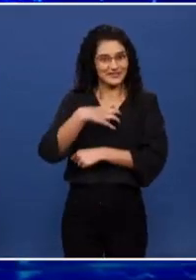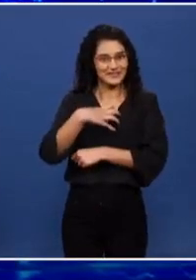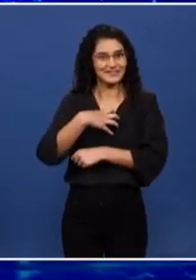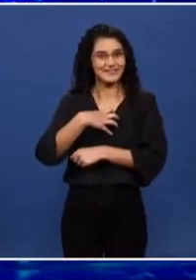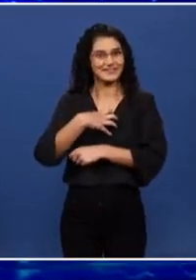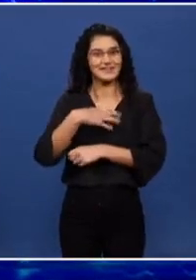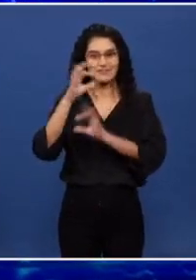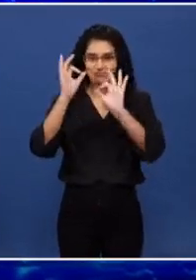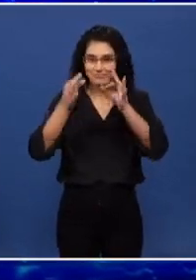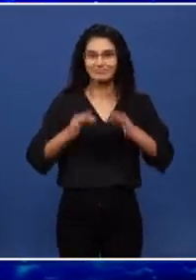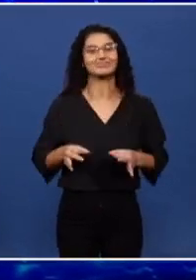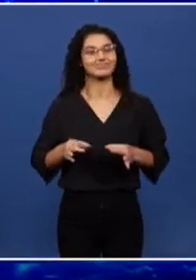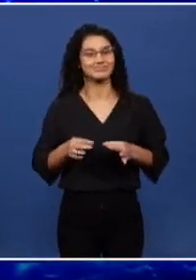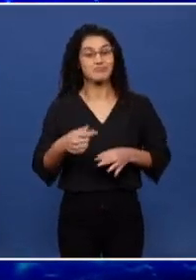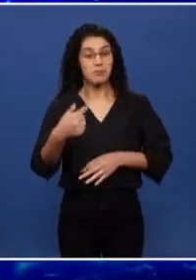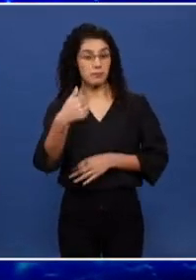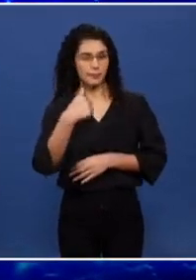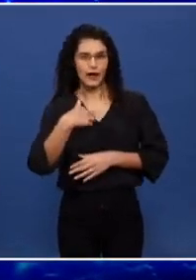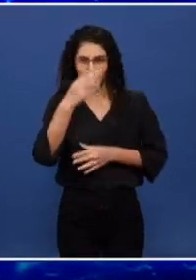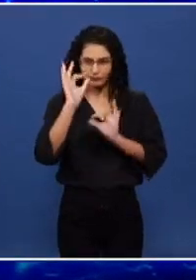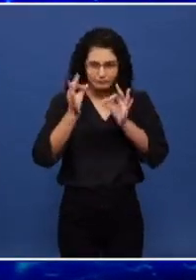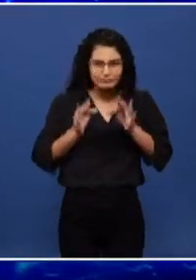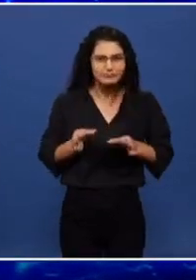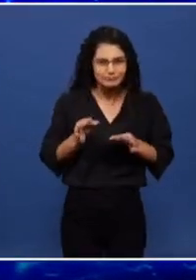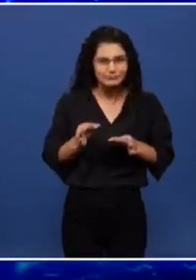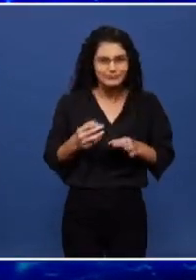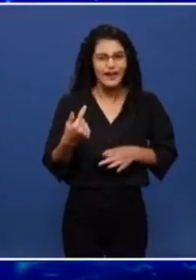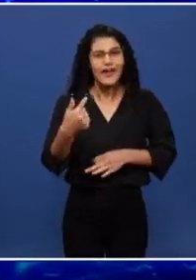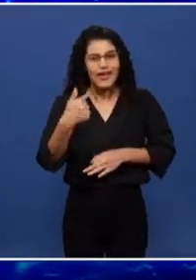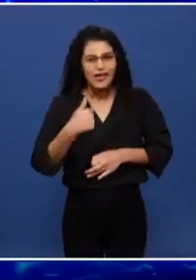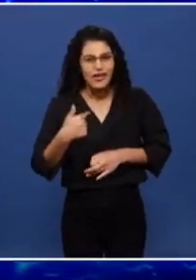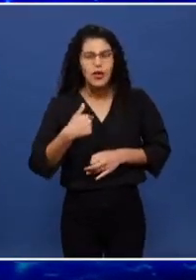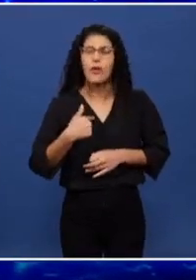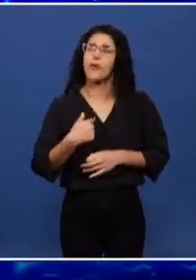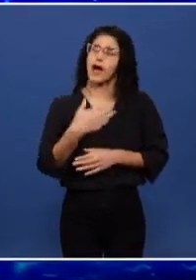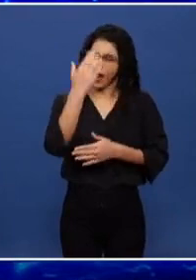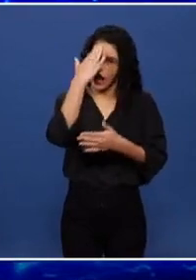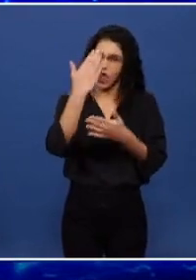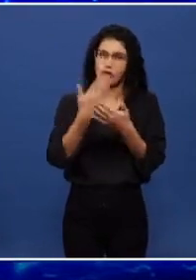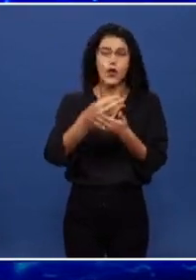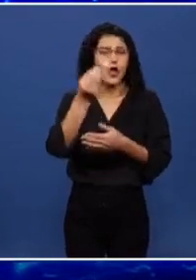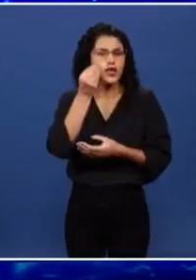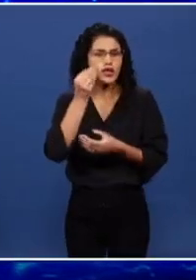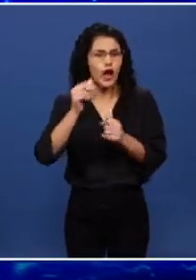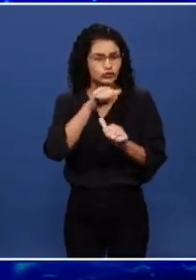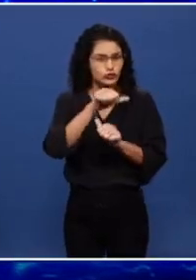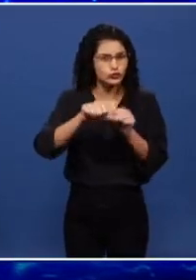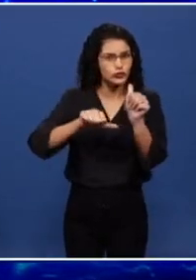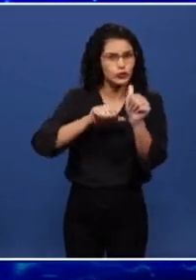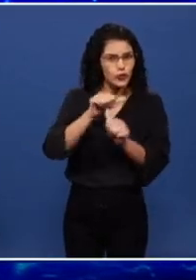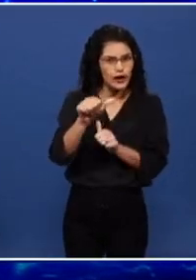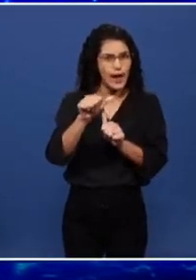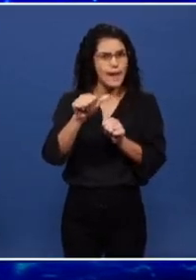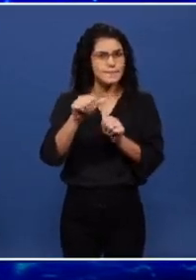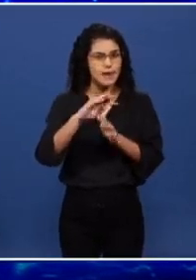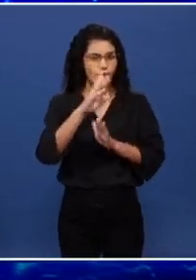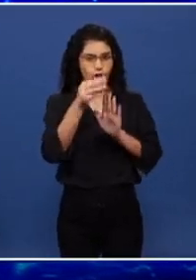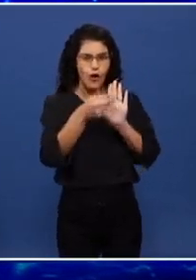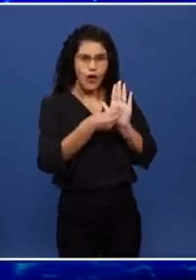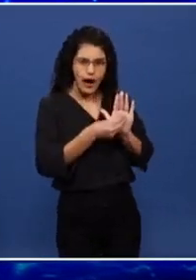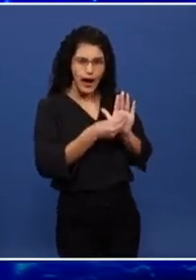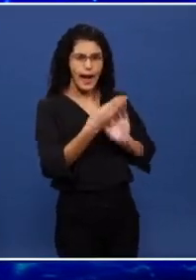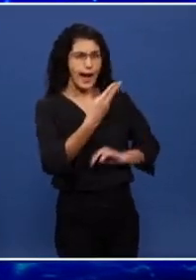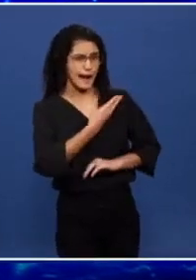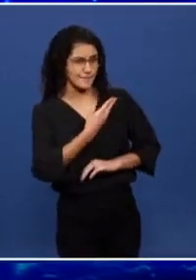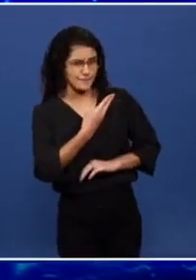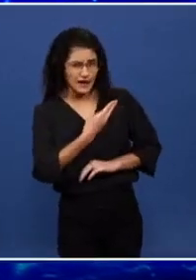dignidade. Eu, sinceramente, estou convencido que tentar mexer a Suprema Corte para colocar amigo, para